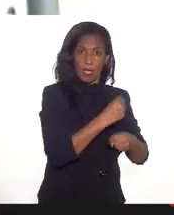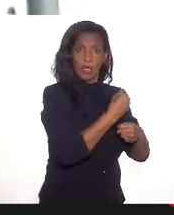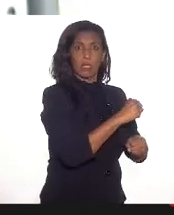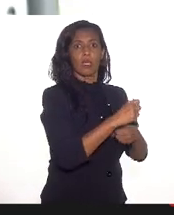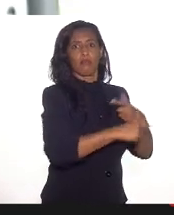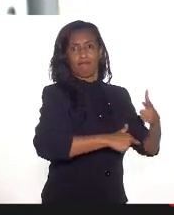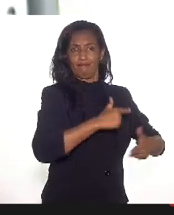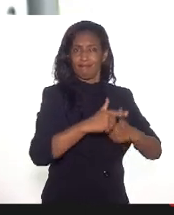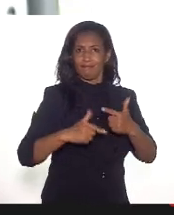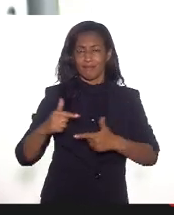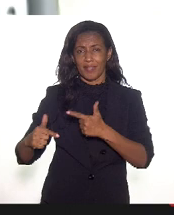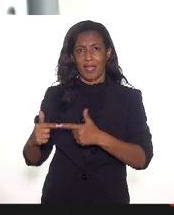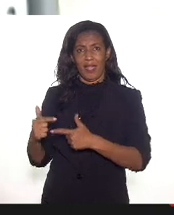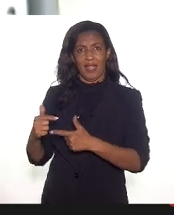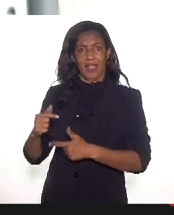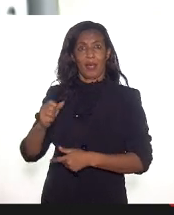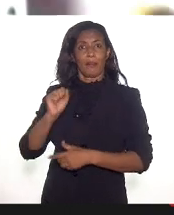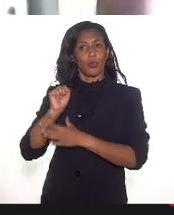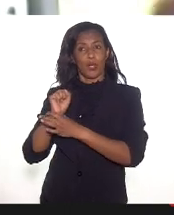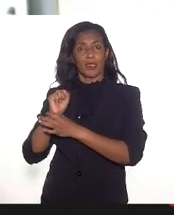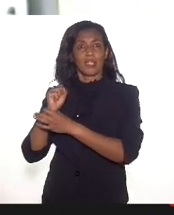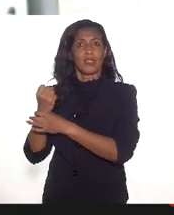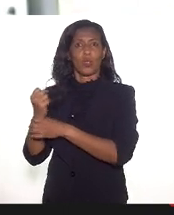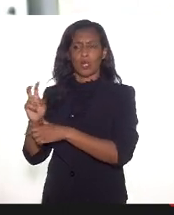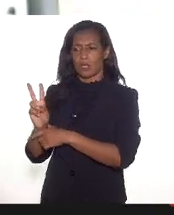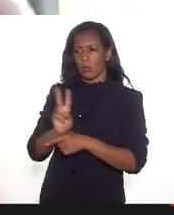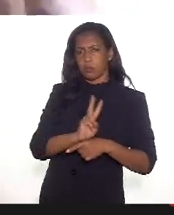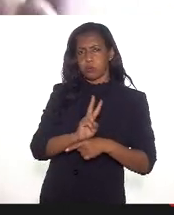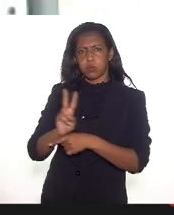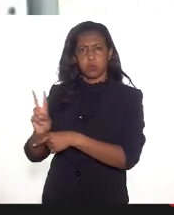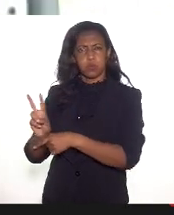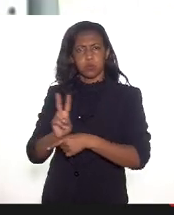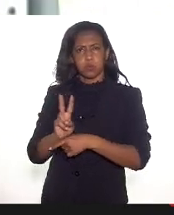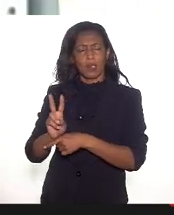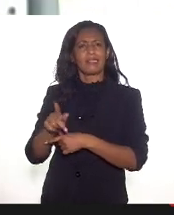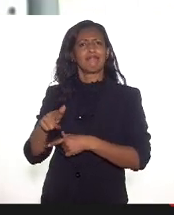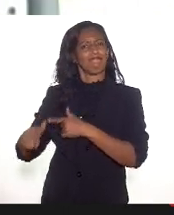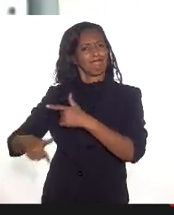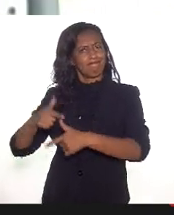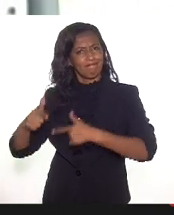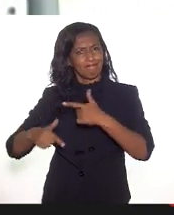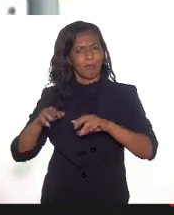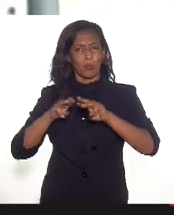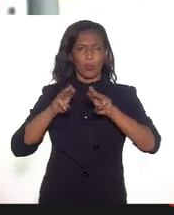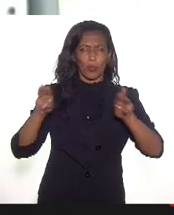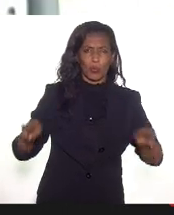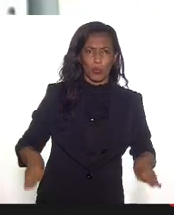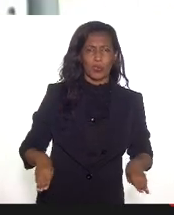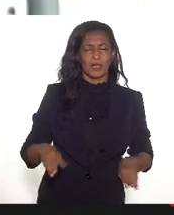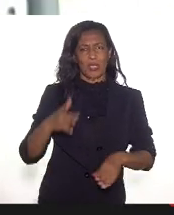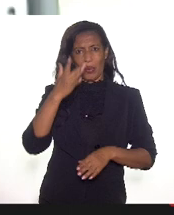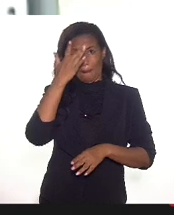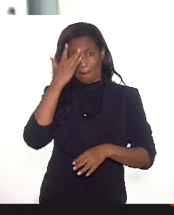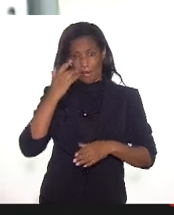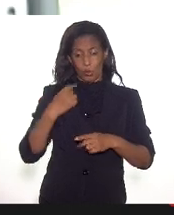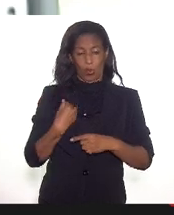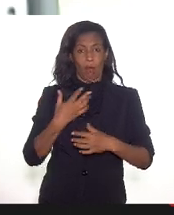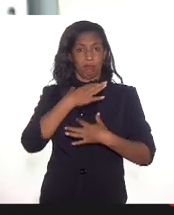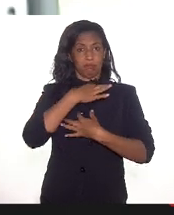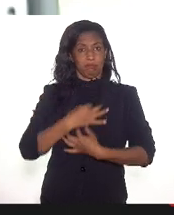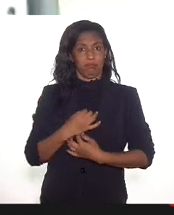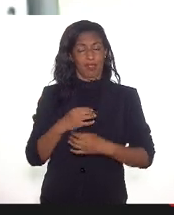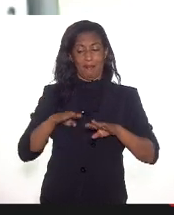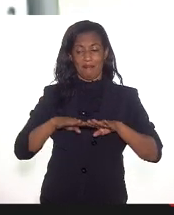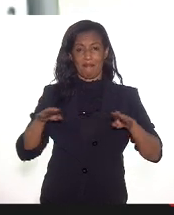que trabalham nos museus, para os recepcionistas que trabalham nos museus. E quando nós olhamos para essas pessoas,